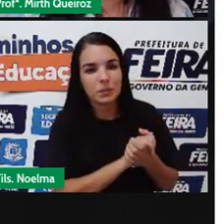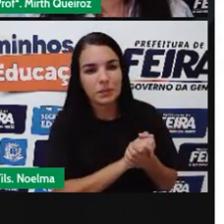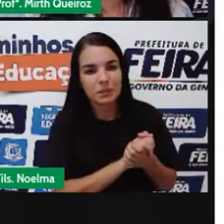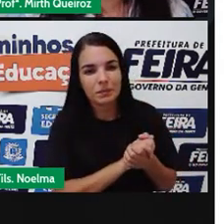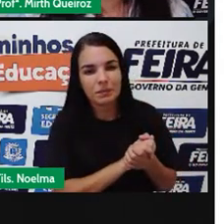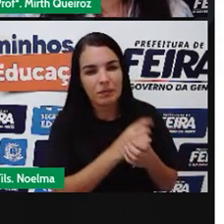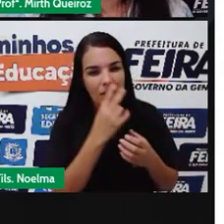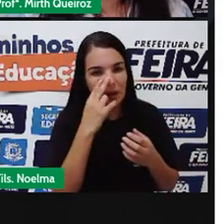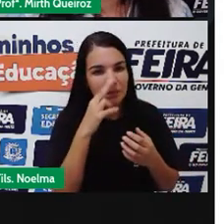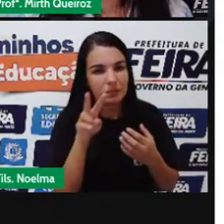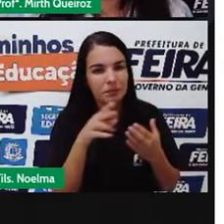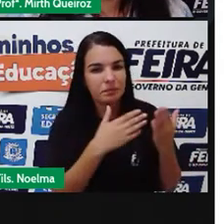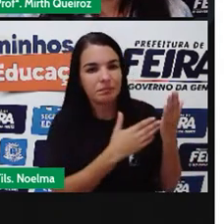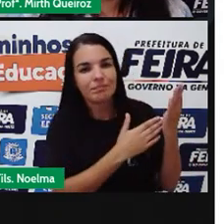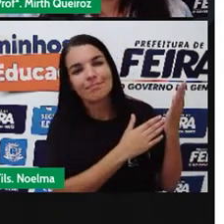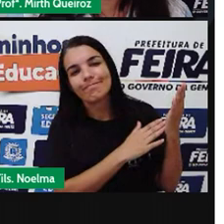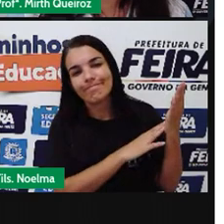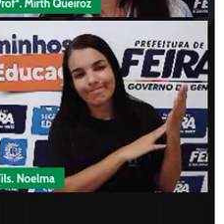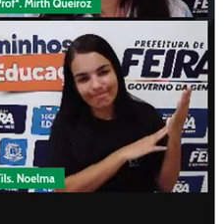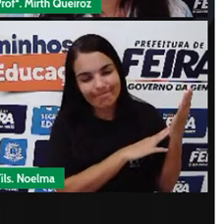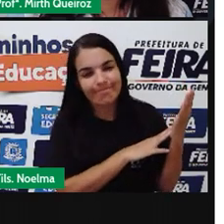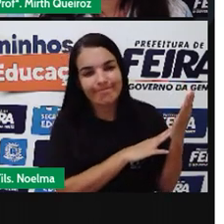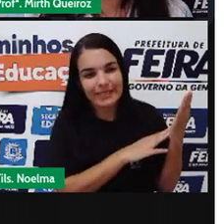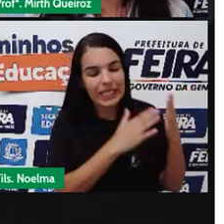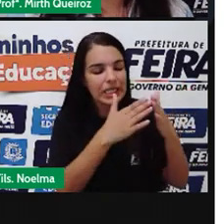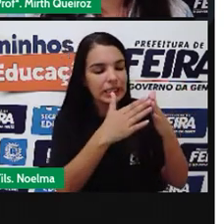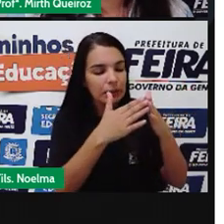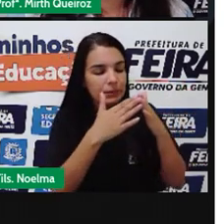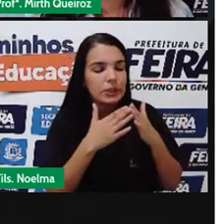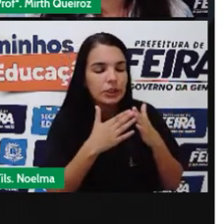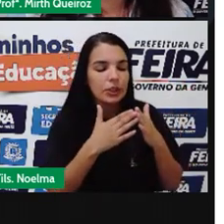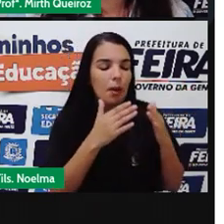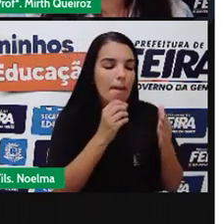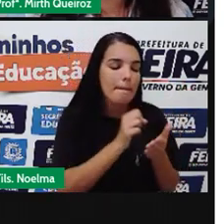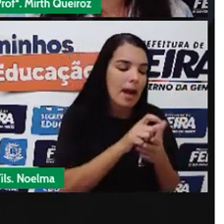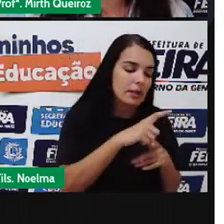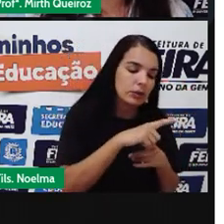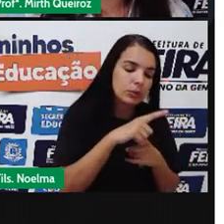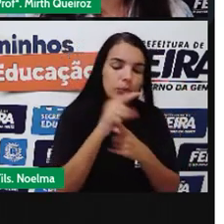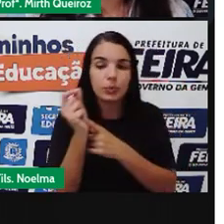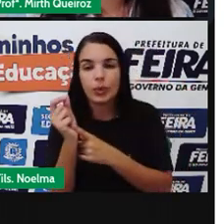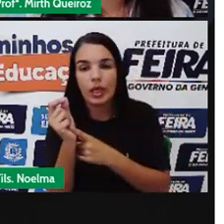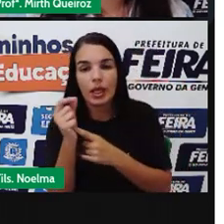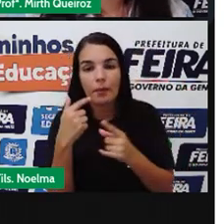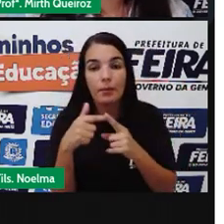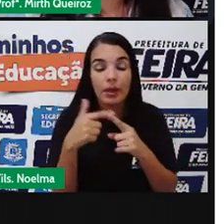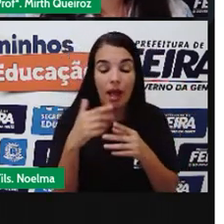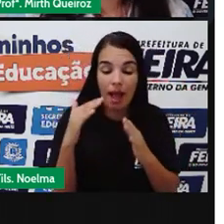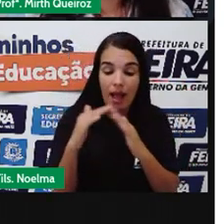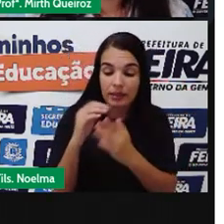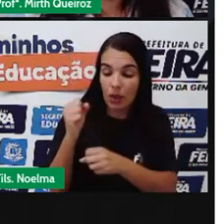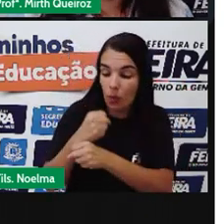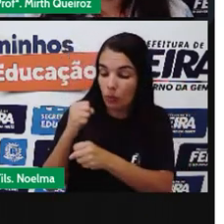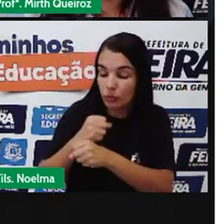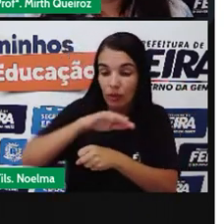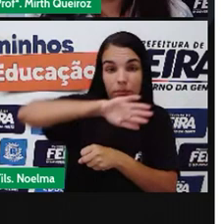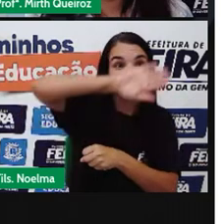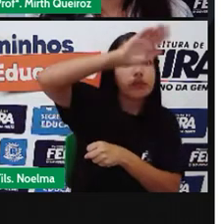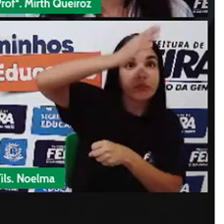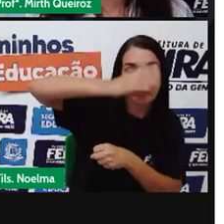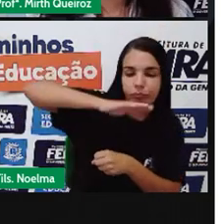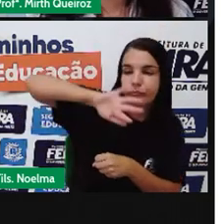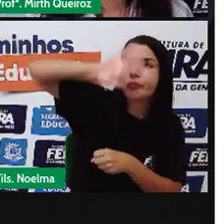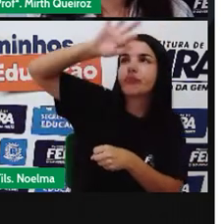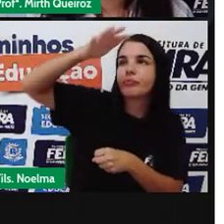Caindo Sobre a casa E aí A gente vai Livrar Daquelas Cabas Que estão Construídas Em barrancos